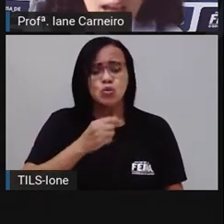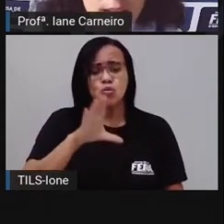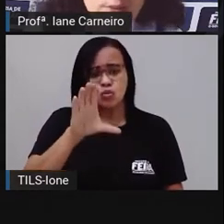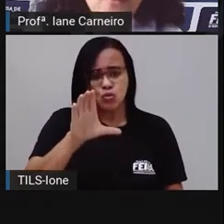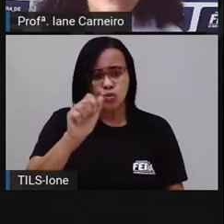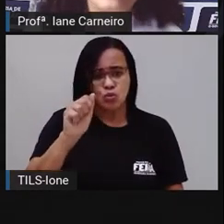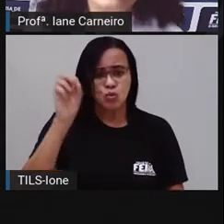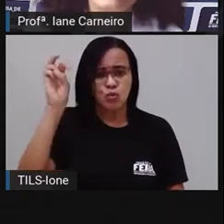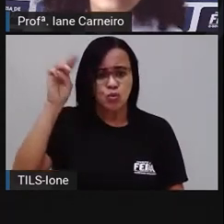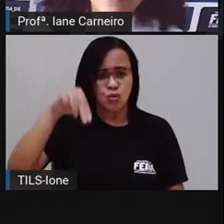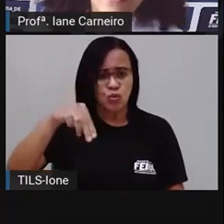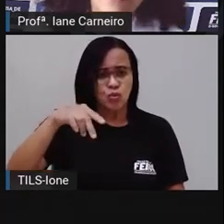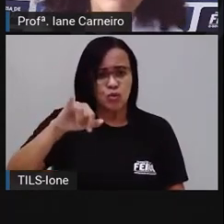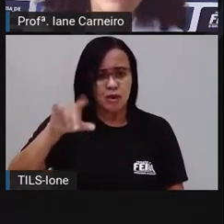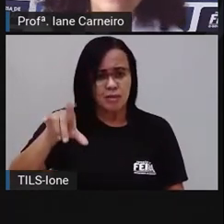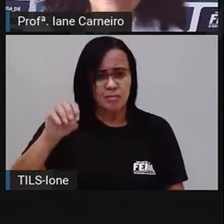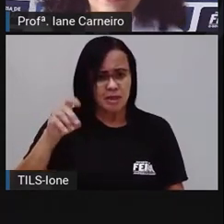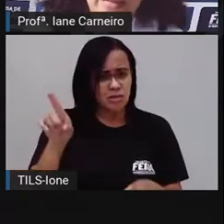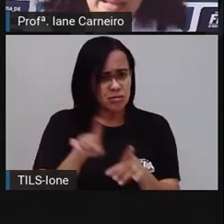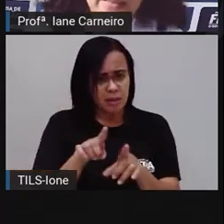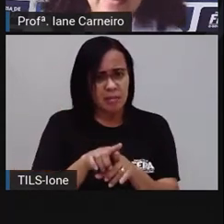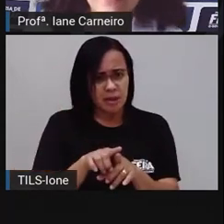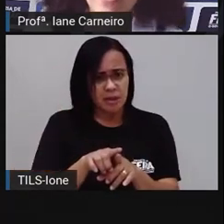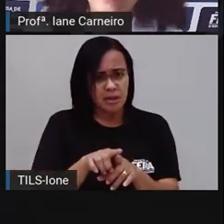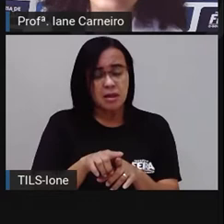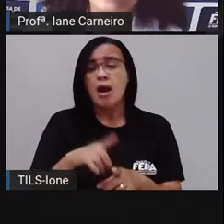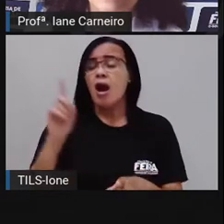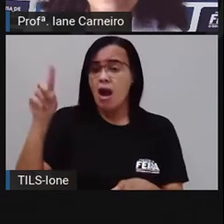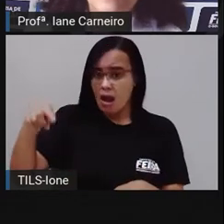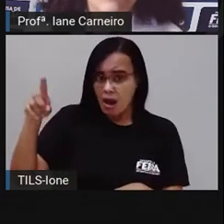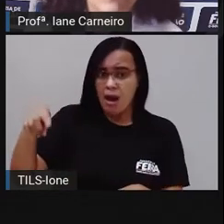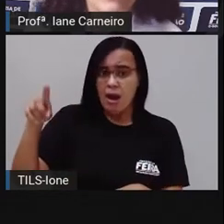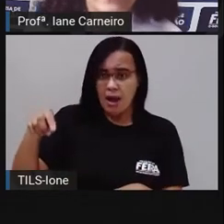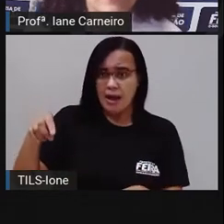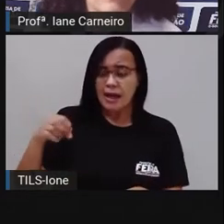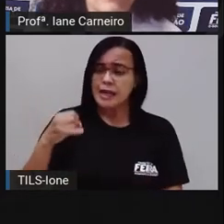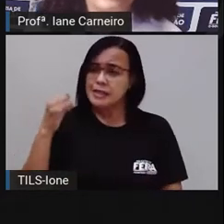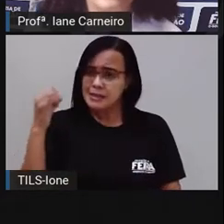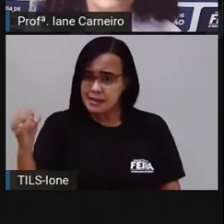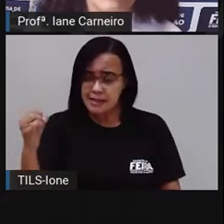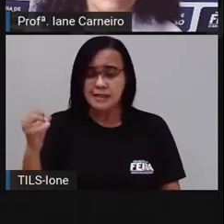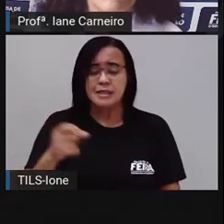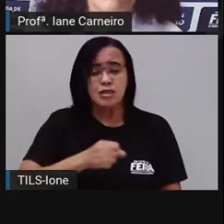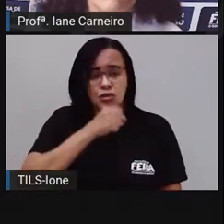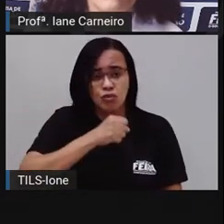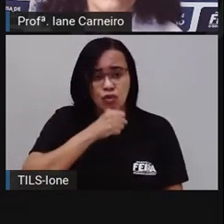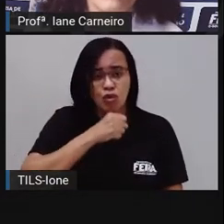Claro! Se ela é avó do seu pai, tem que ser bisavó de vocês dois.